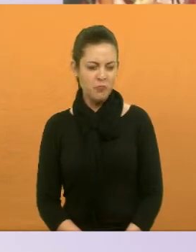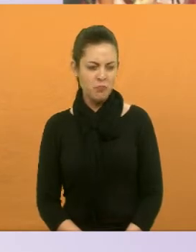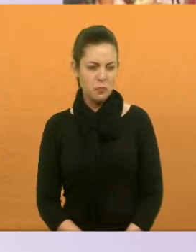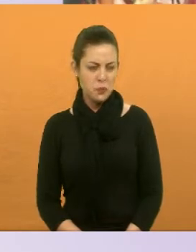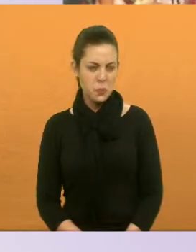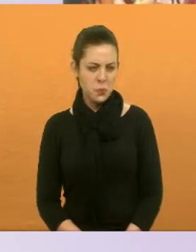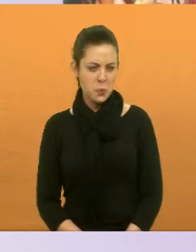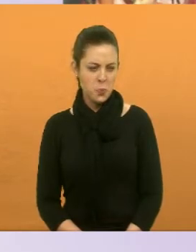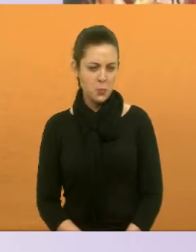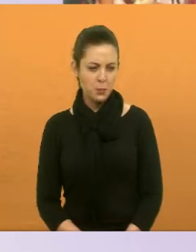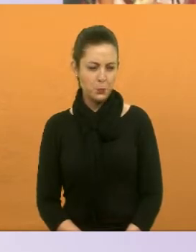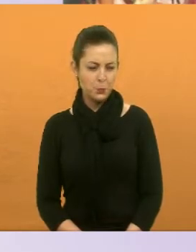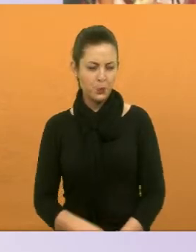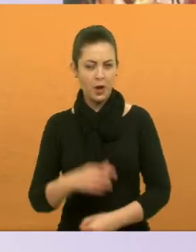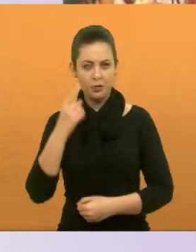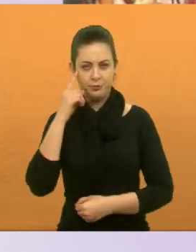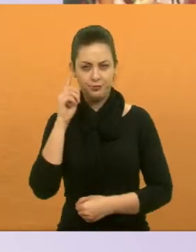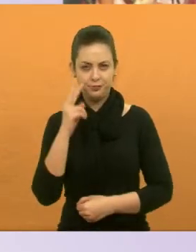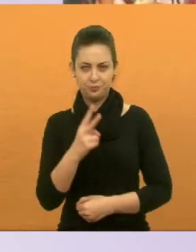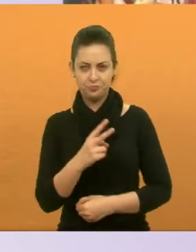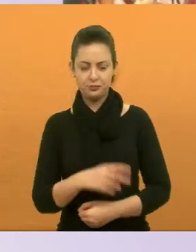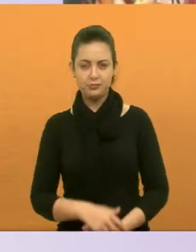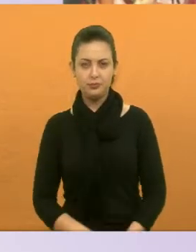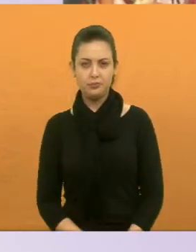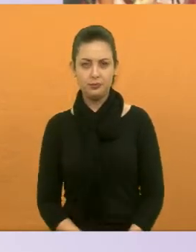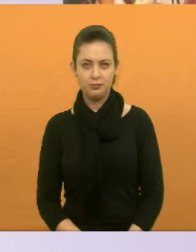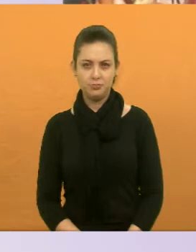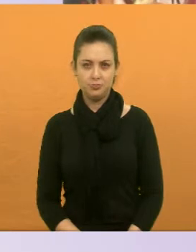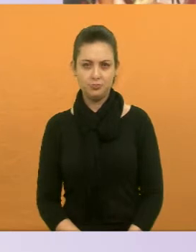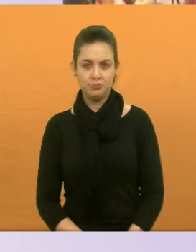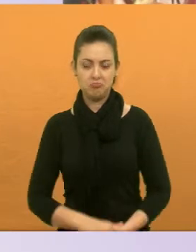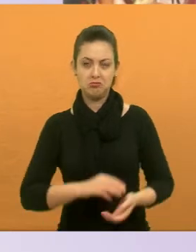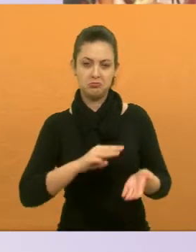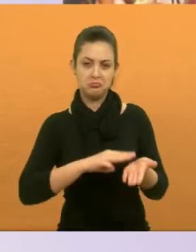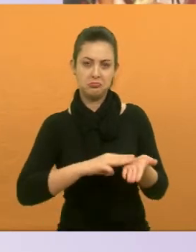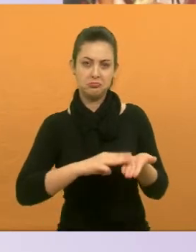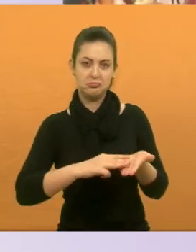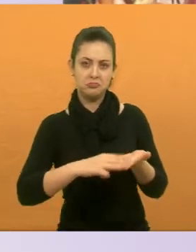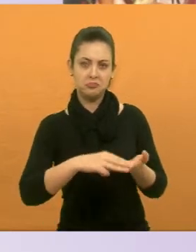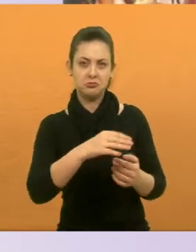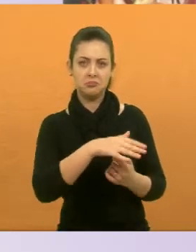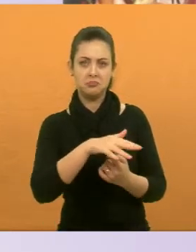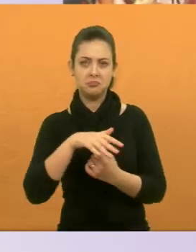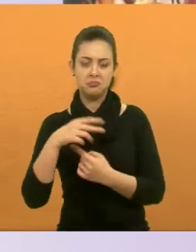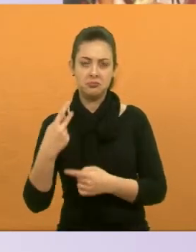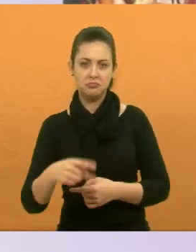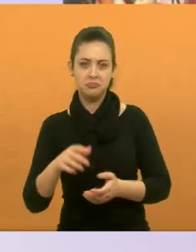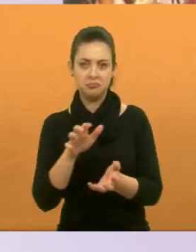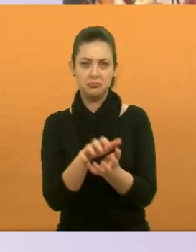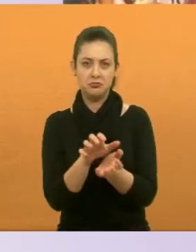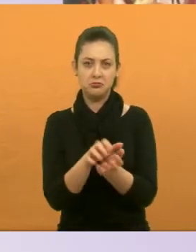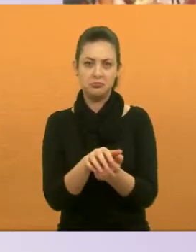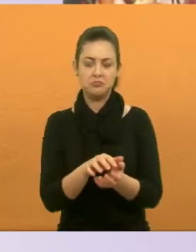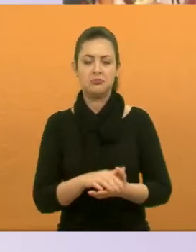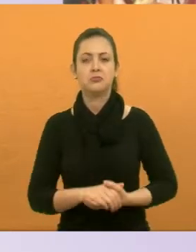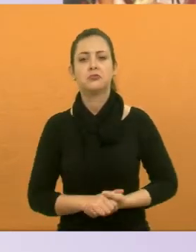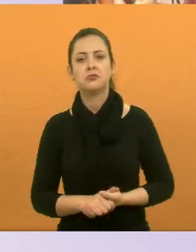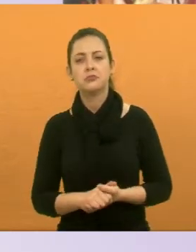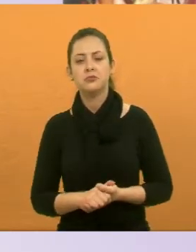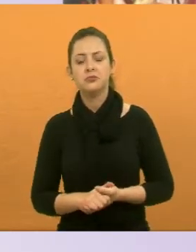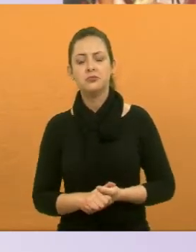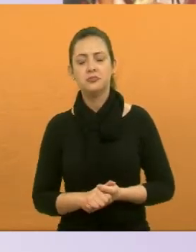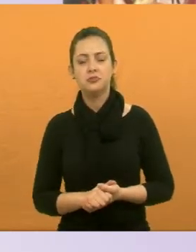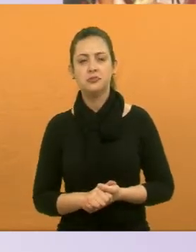Dia 2º, prestigiamos o 2º Festival do Pastel de Feira de Jacareí. Foi um